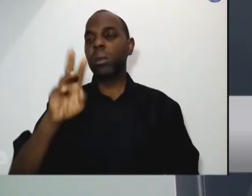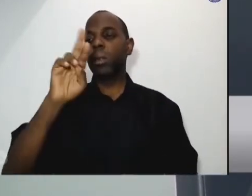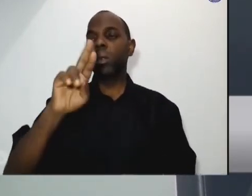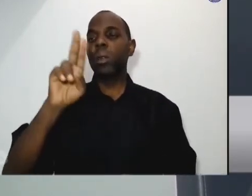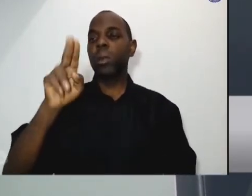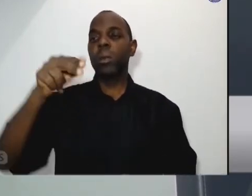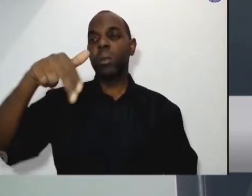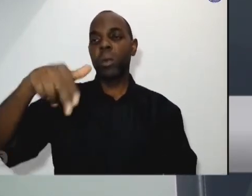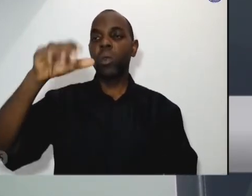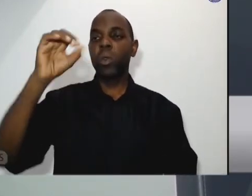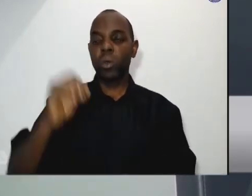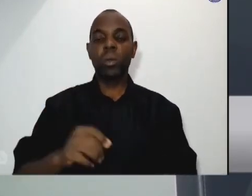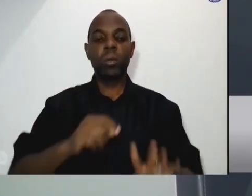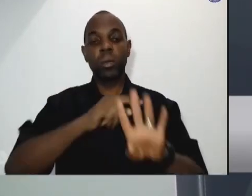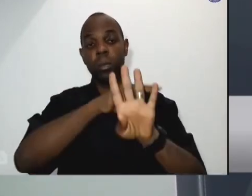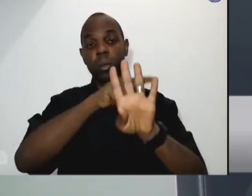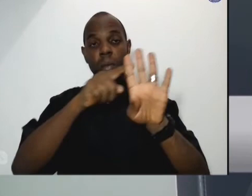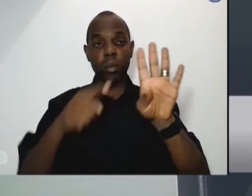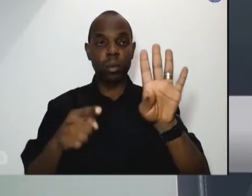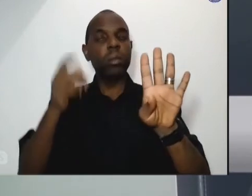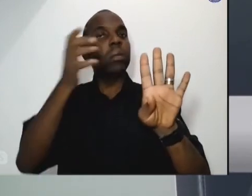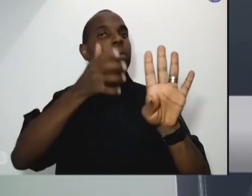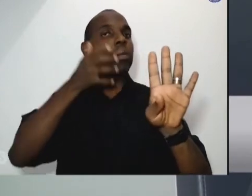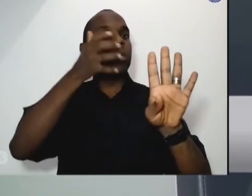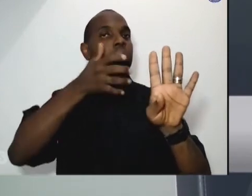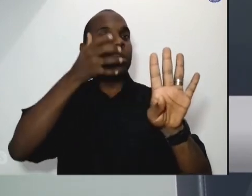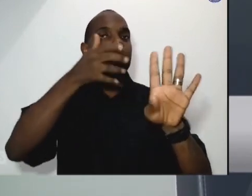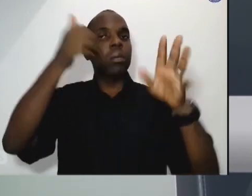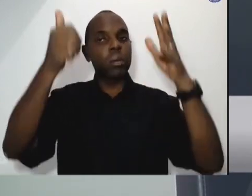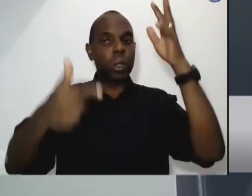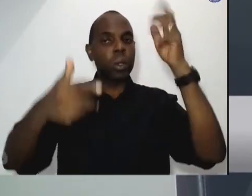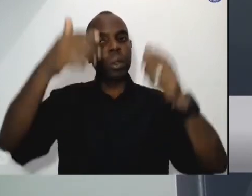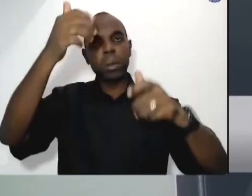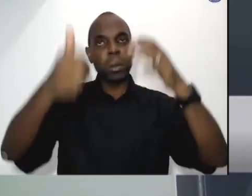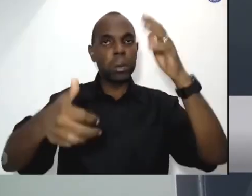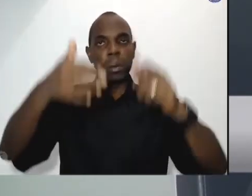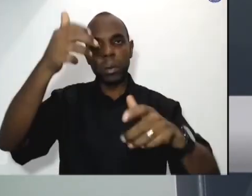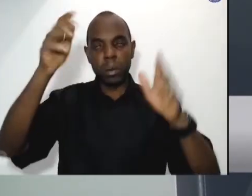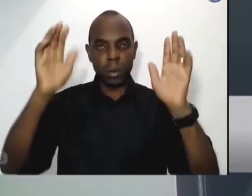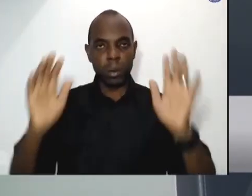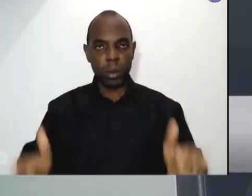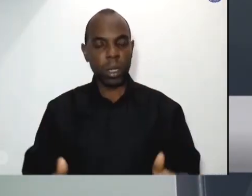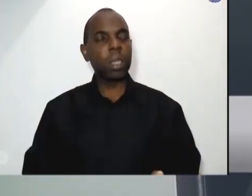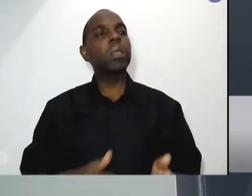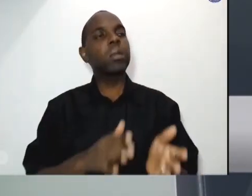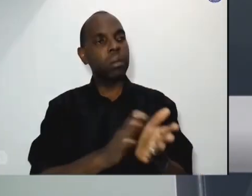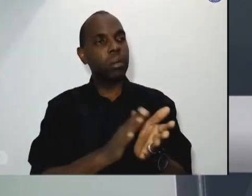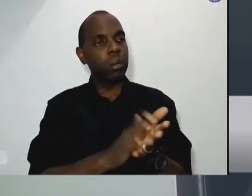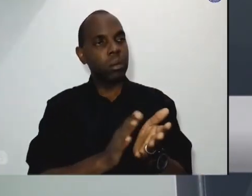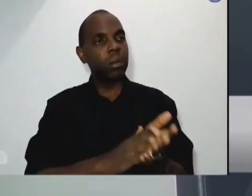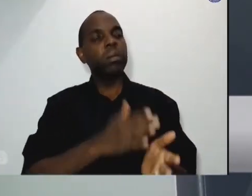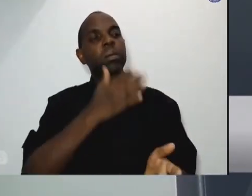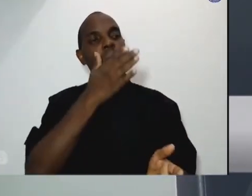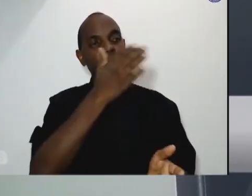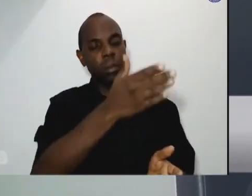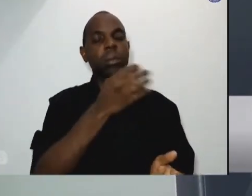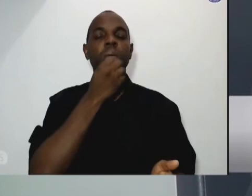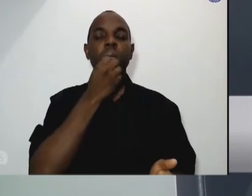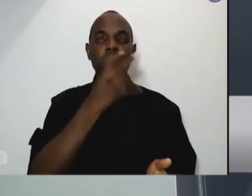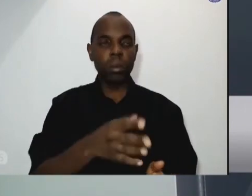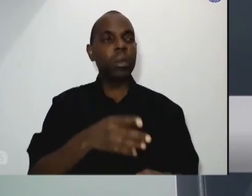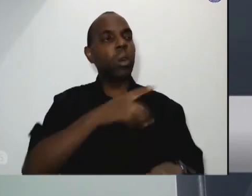que para nós já é uma esperança vocês estarem aqui acompanhando bebendo dessa fonte de que é importante participar